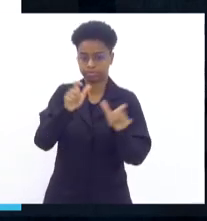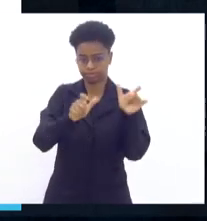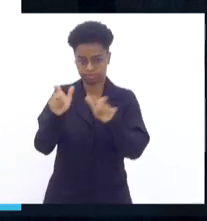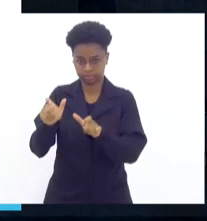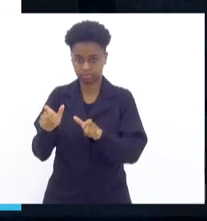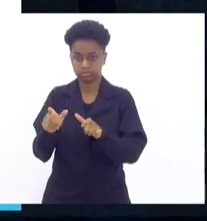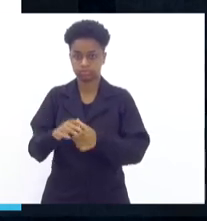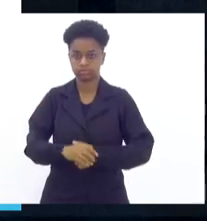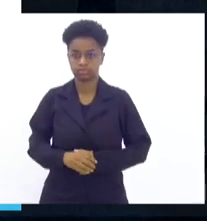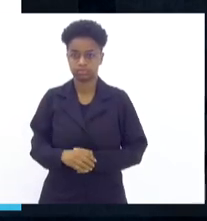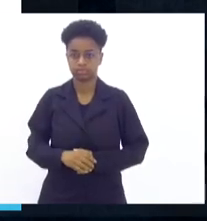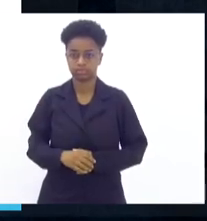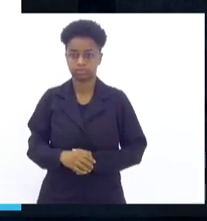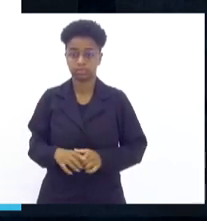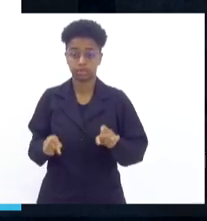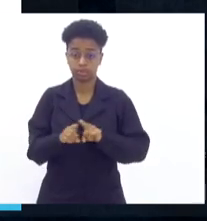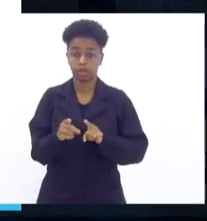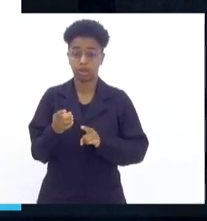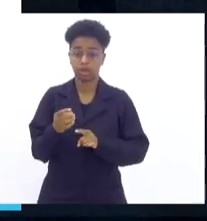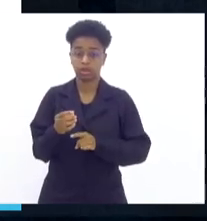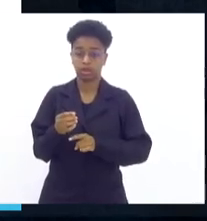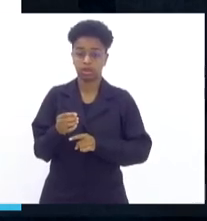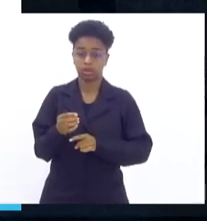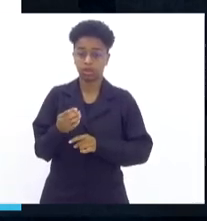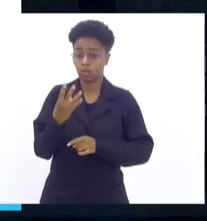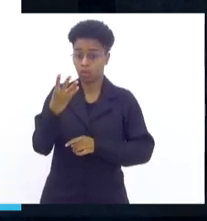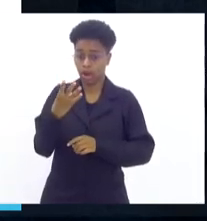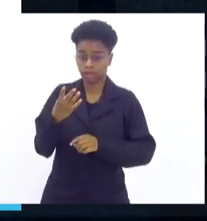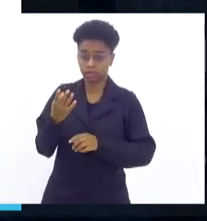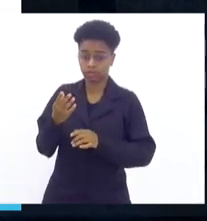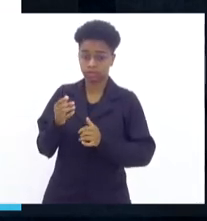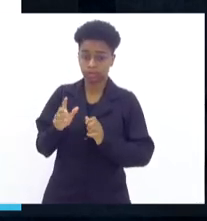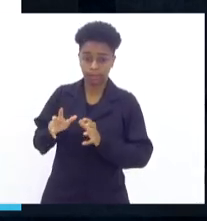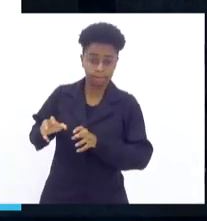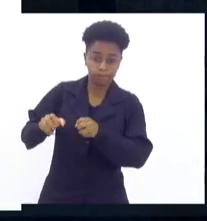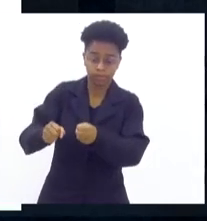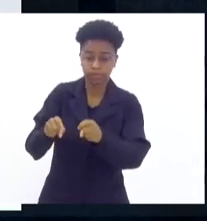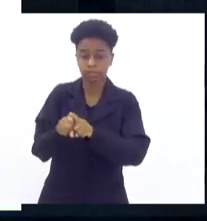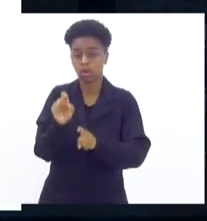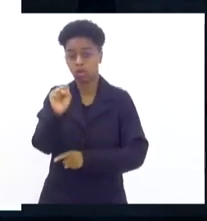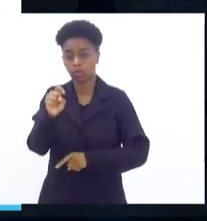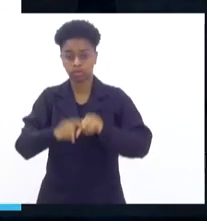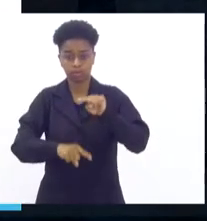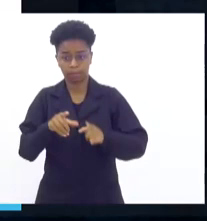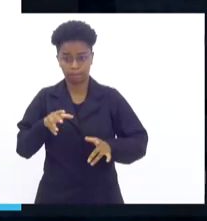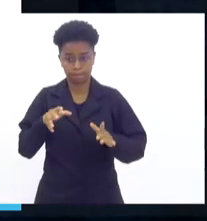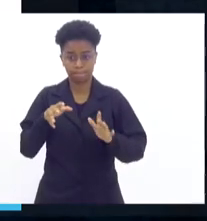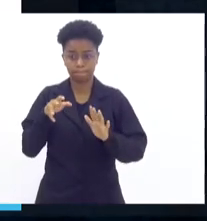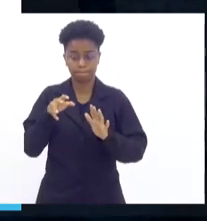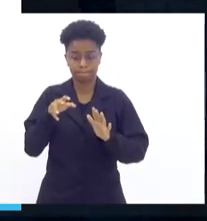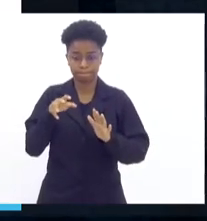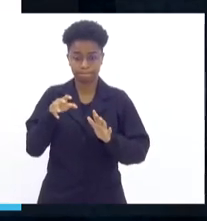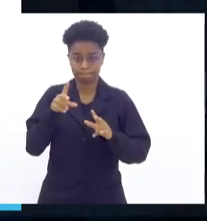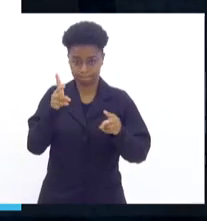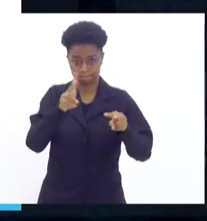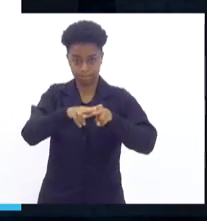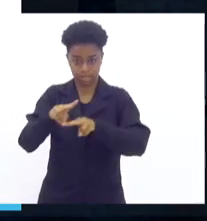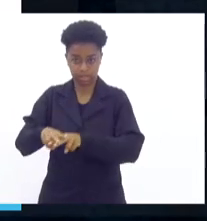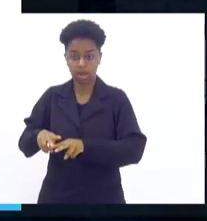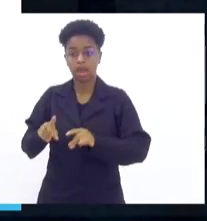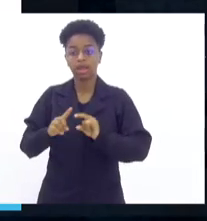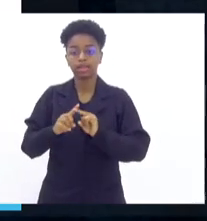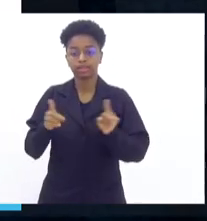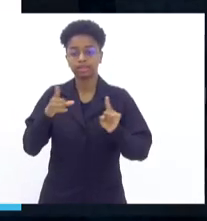quatro elementos neutralizados e oito armas apreendidas, juntando todas essas ações. Tivemos uma pequena queda, mas ainda não